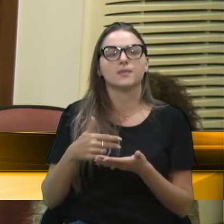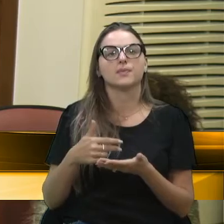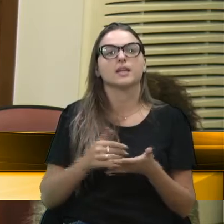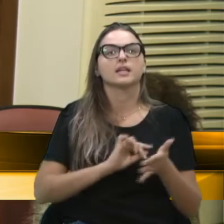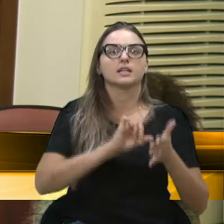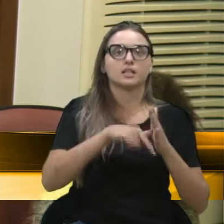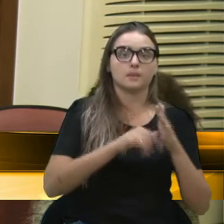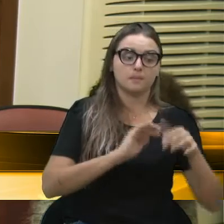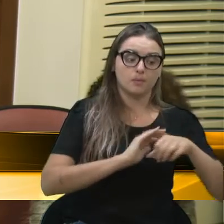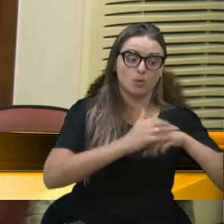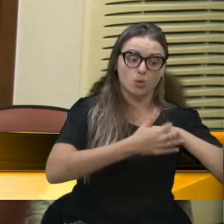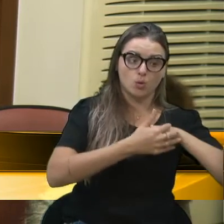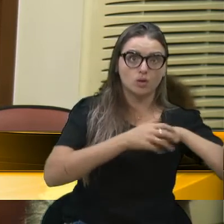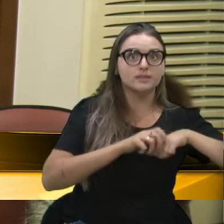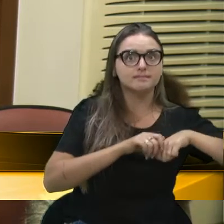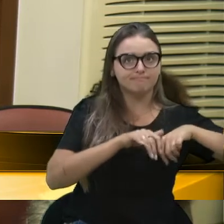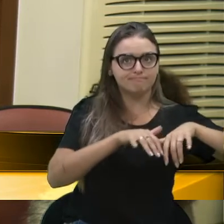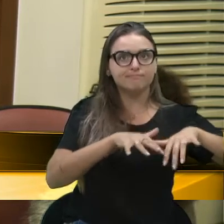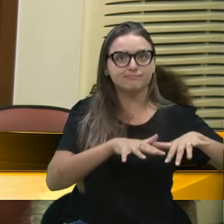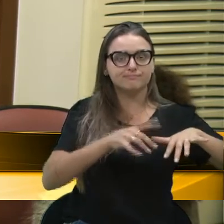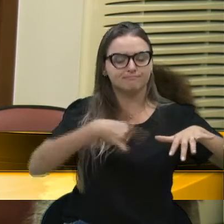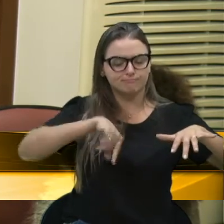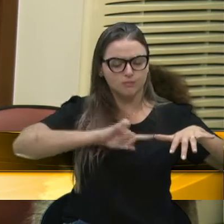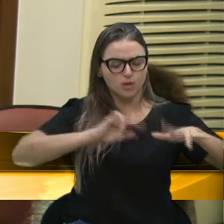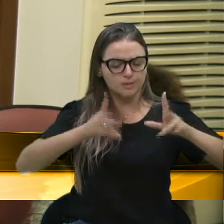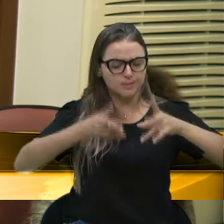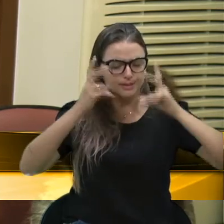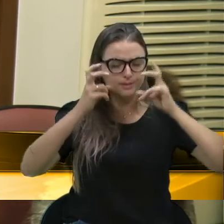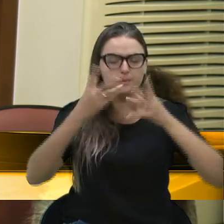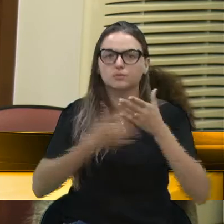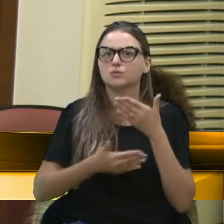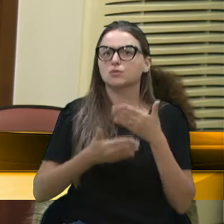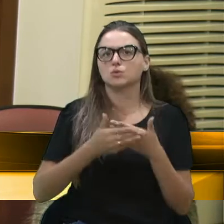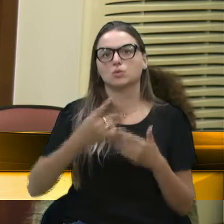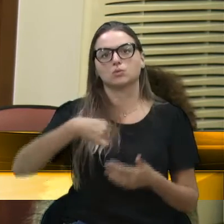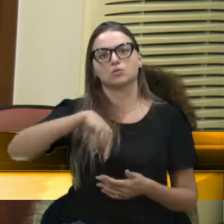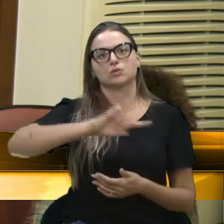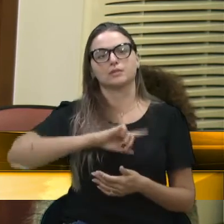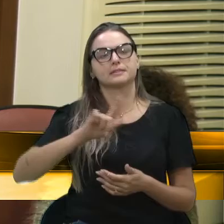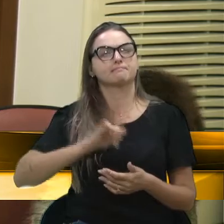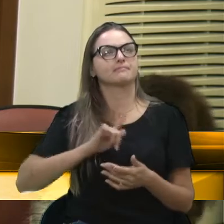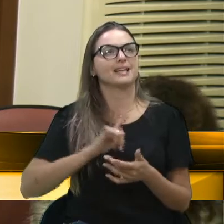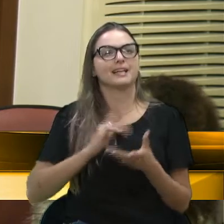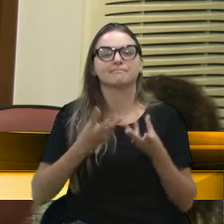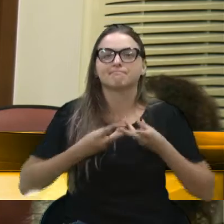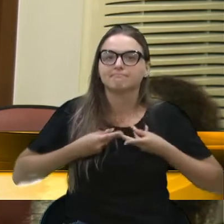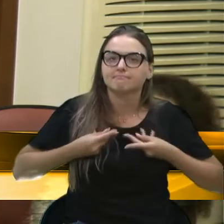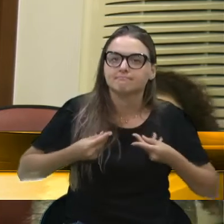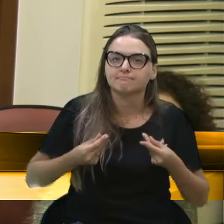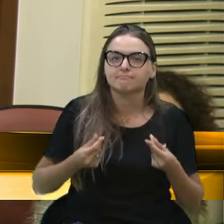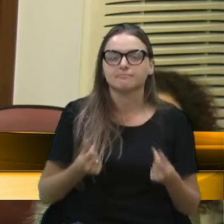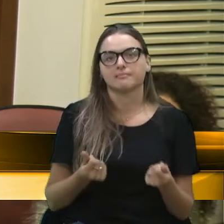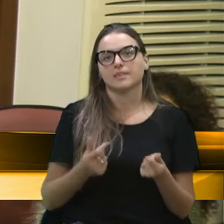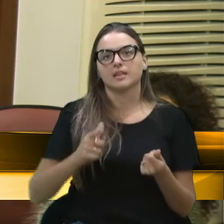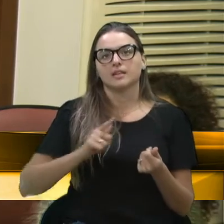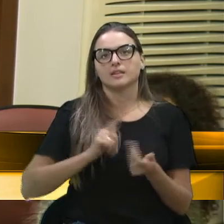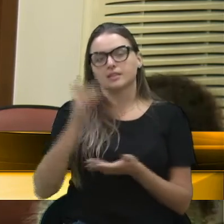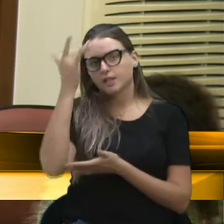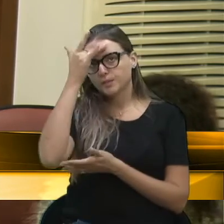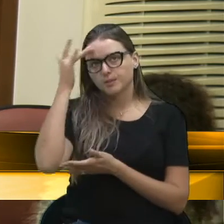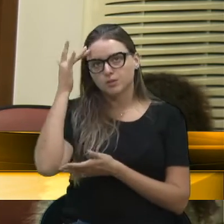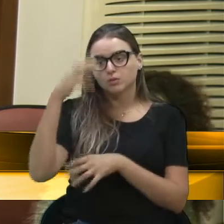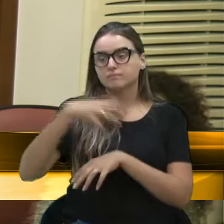-pandemia, em que percebemos que todos nós temos as mesmas fragilidades, talvez com intensidades diferentes,